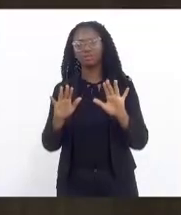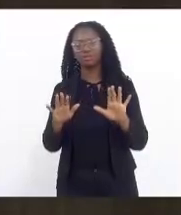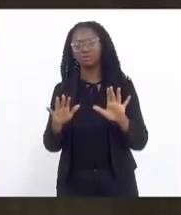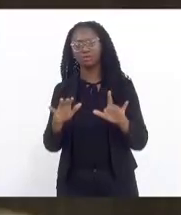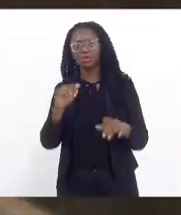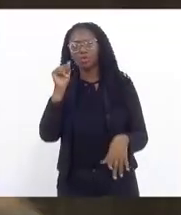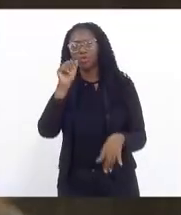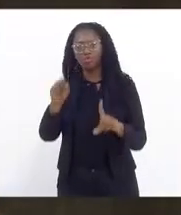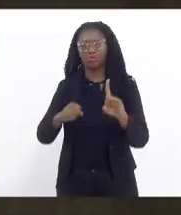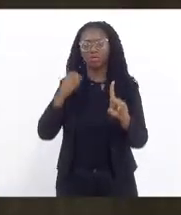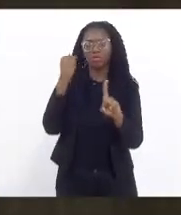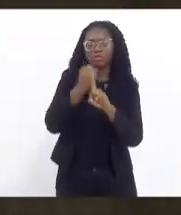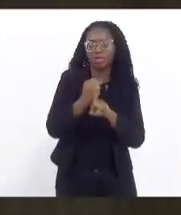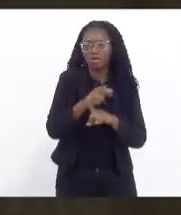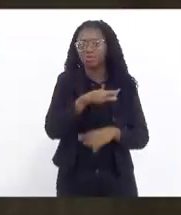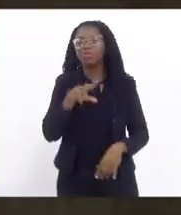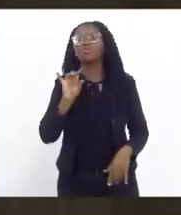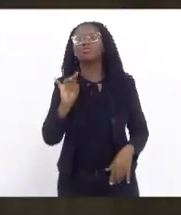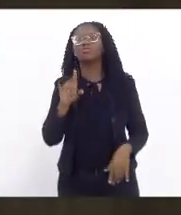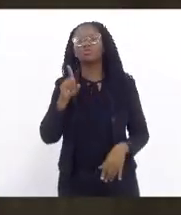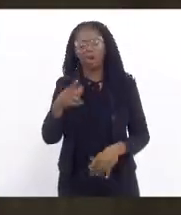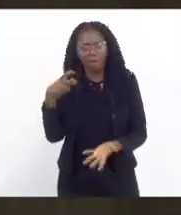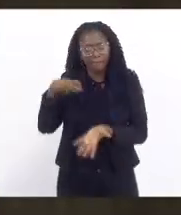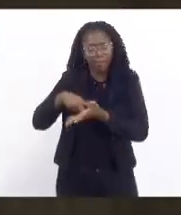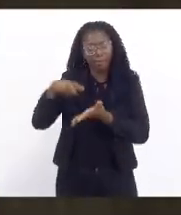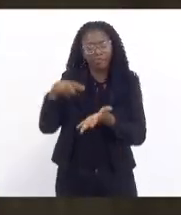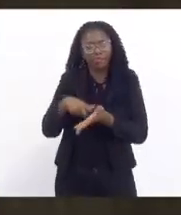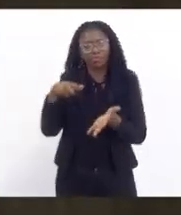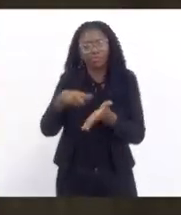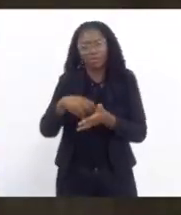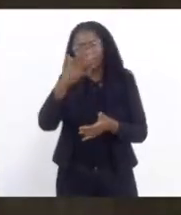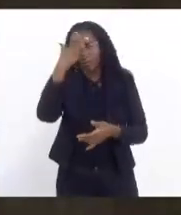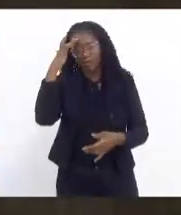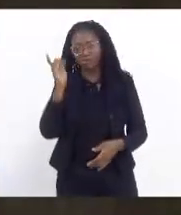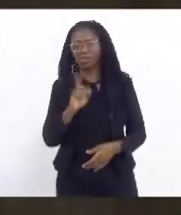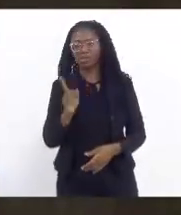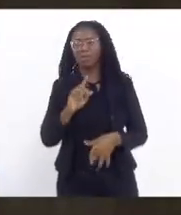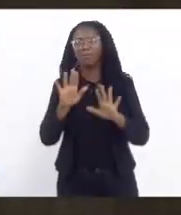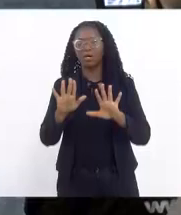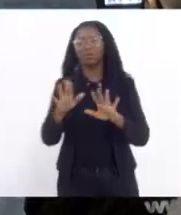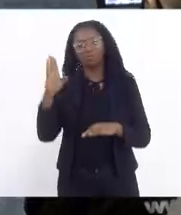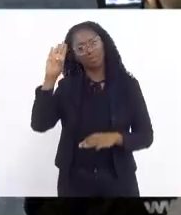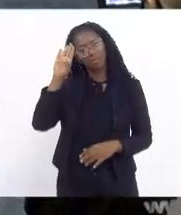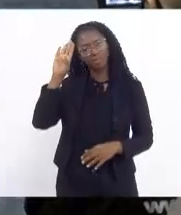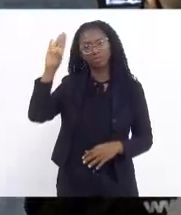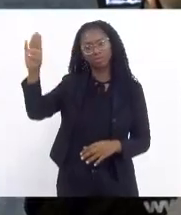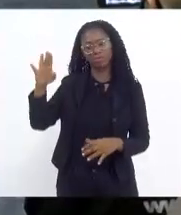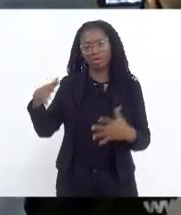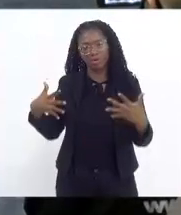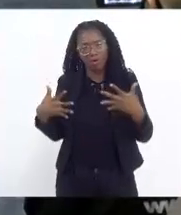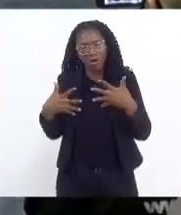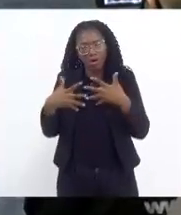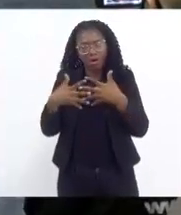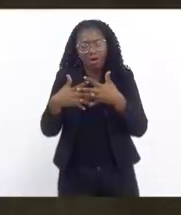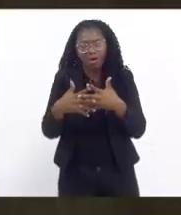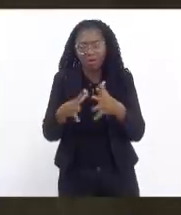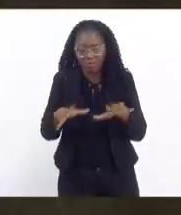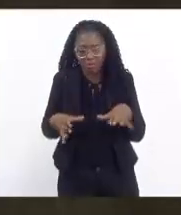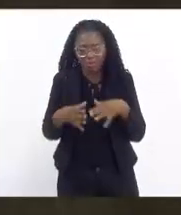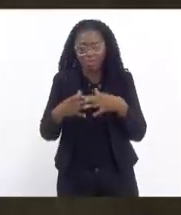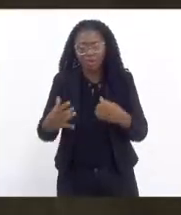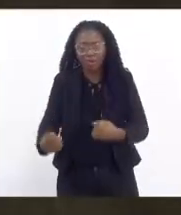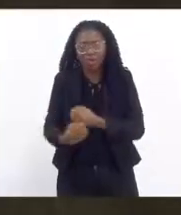apenas numa rede de punição do agressor mas prioritariamente numa rede de acolhimento e